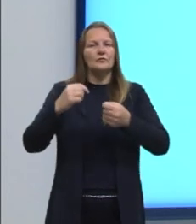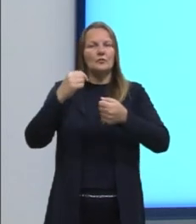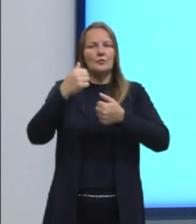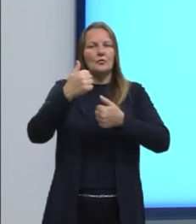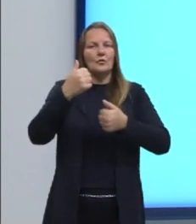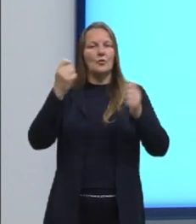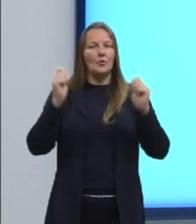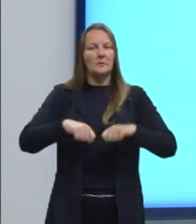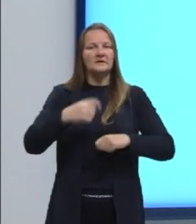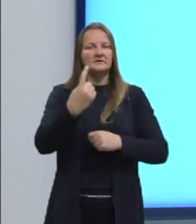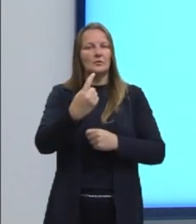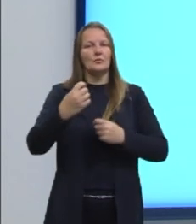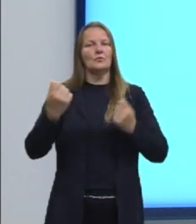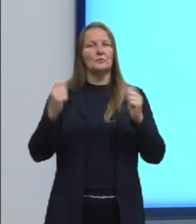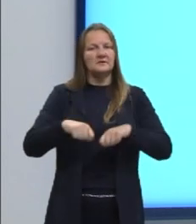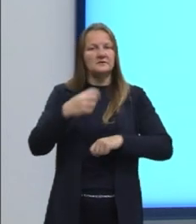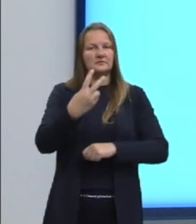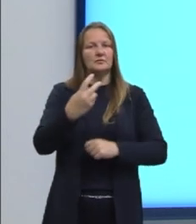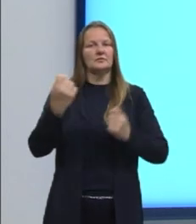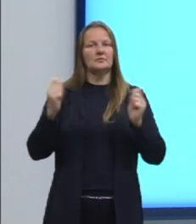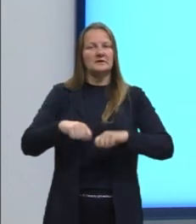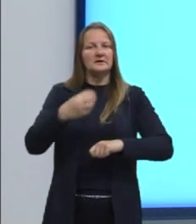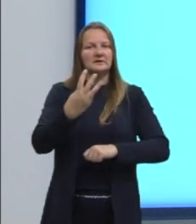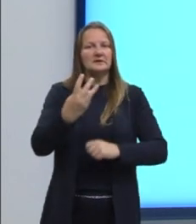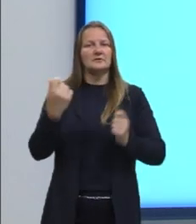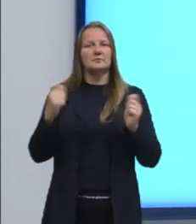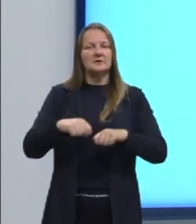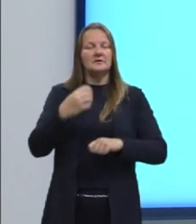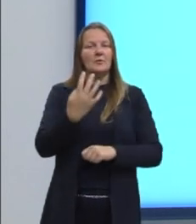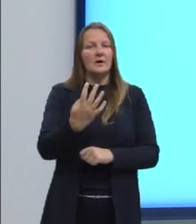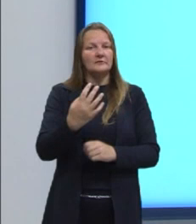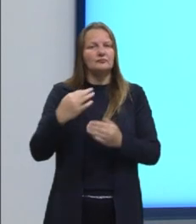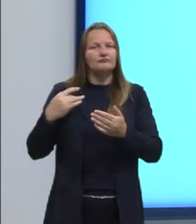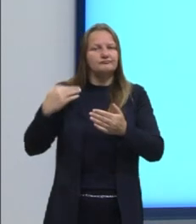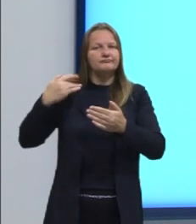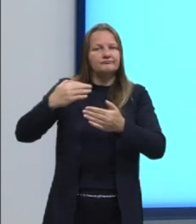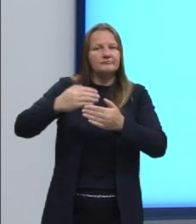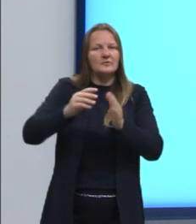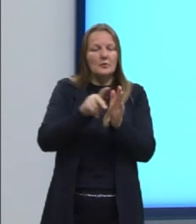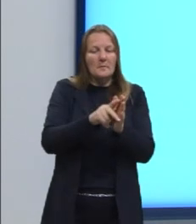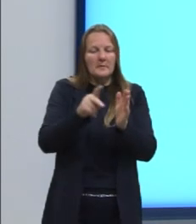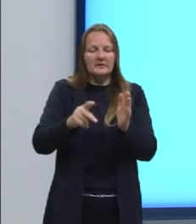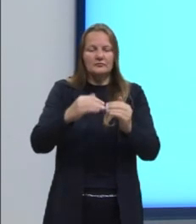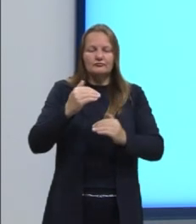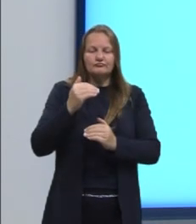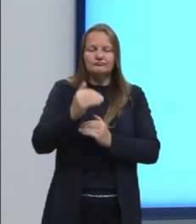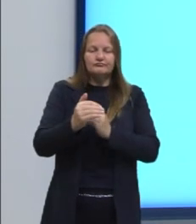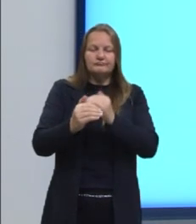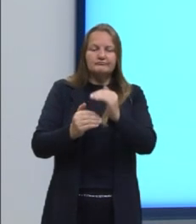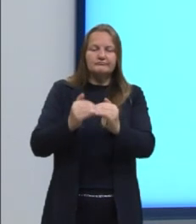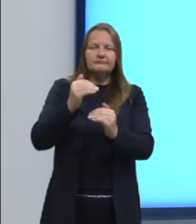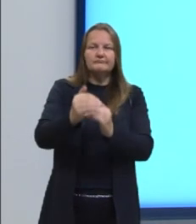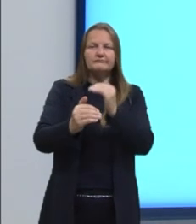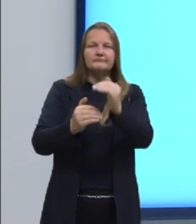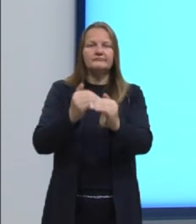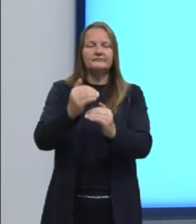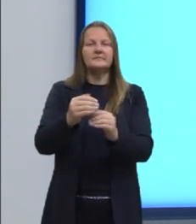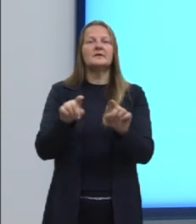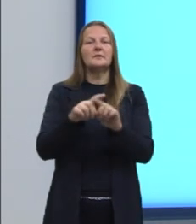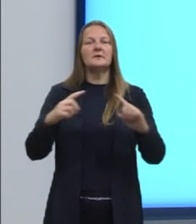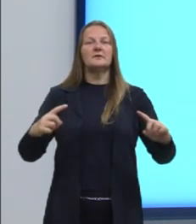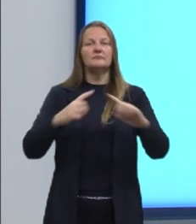competências anteriores. Ali no nosso checklist, nós conseguimos marcar também ali a regra de 3 e